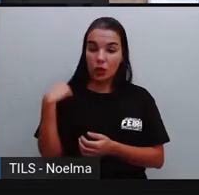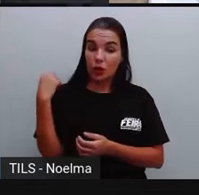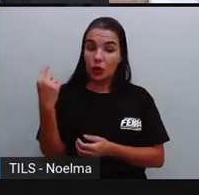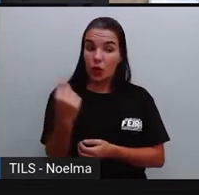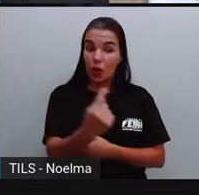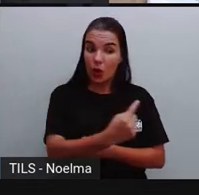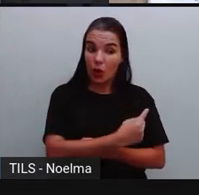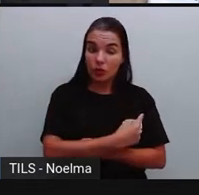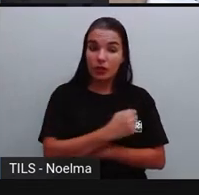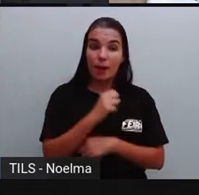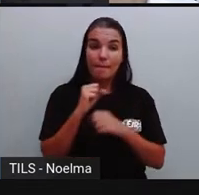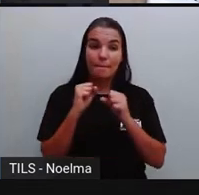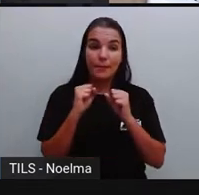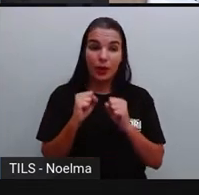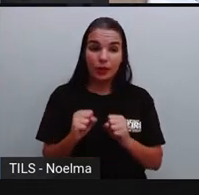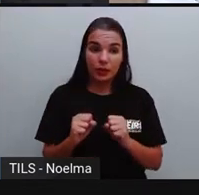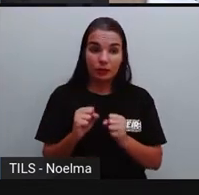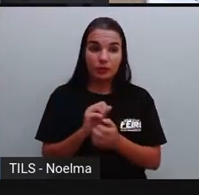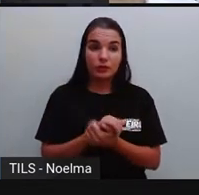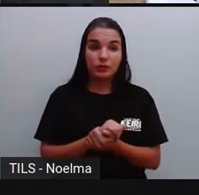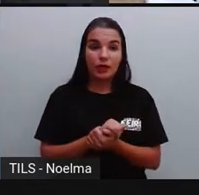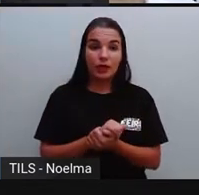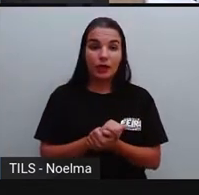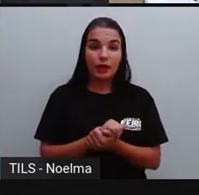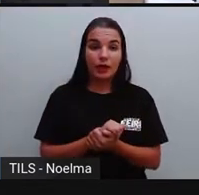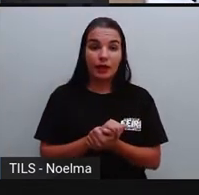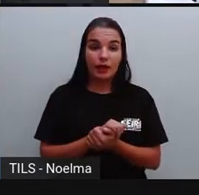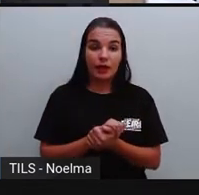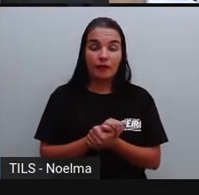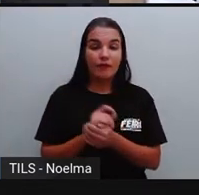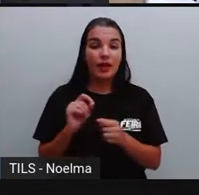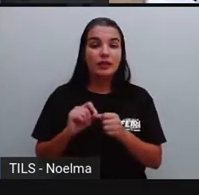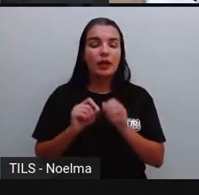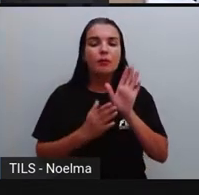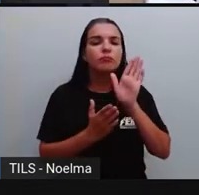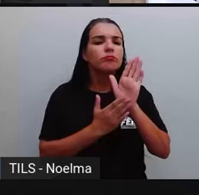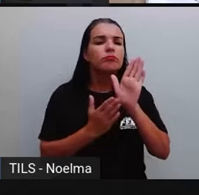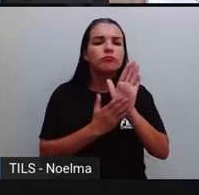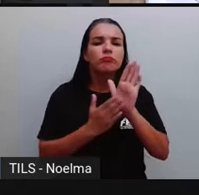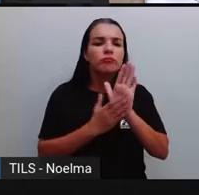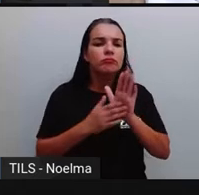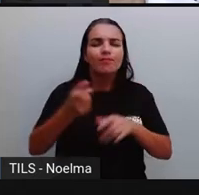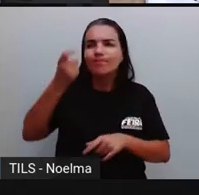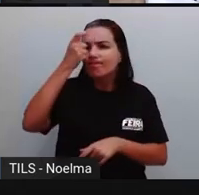criar campanhas de conscientização,